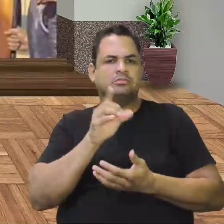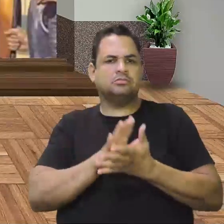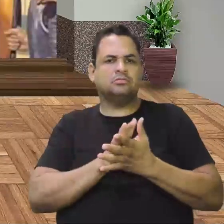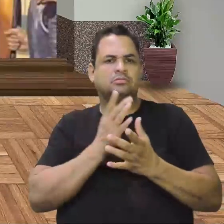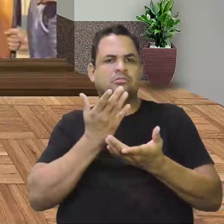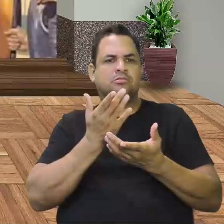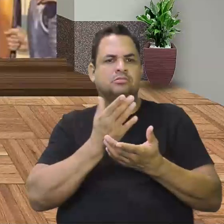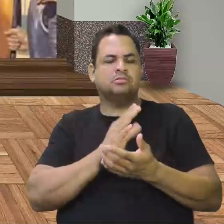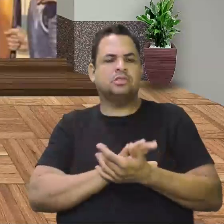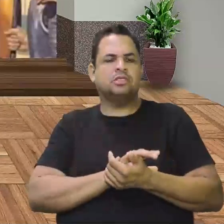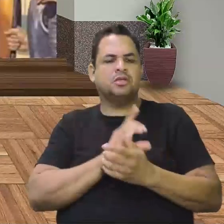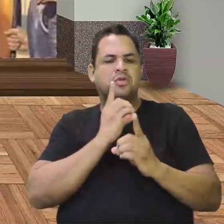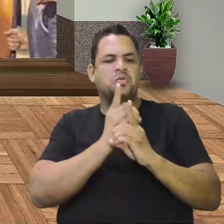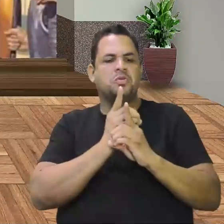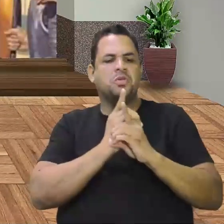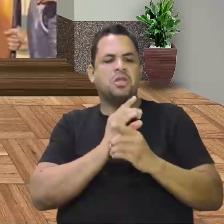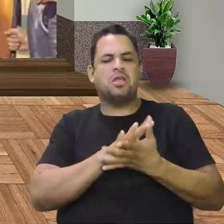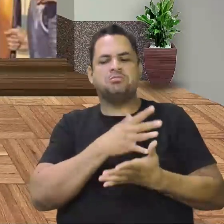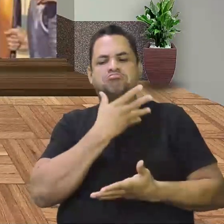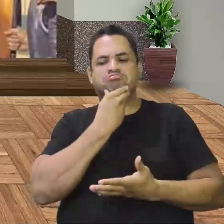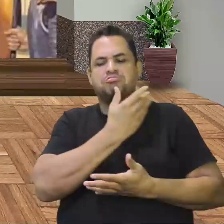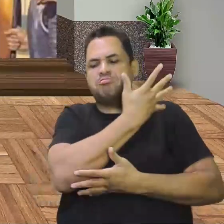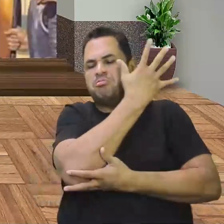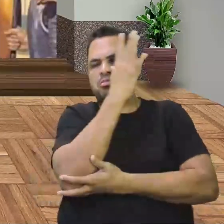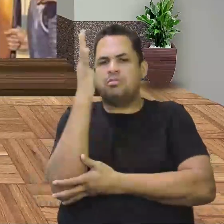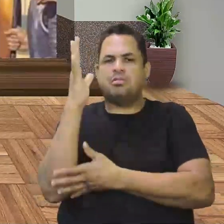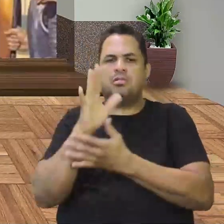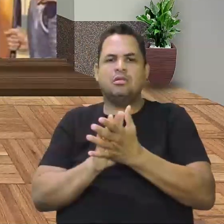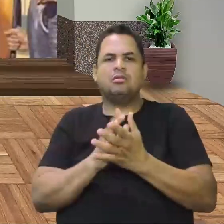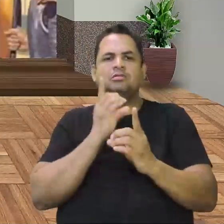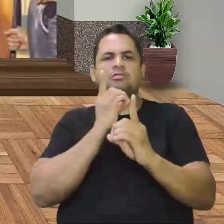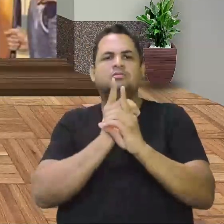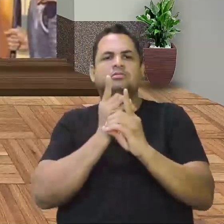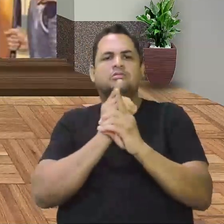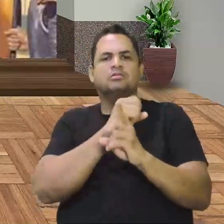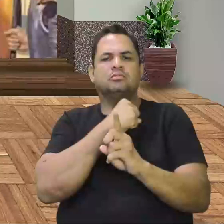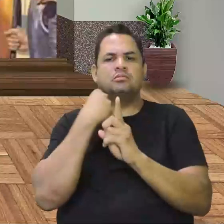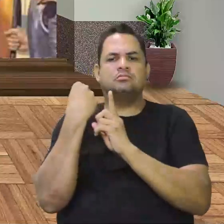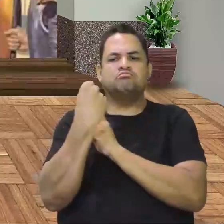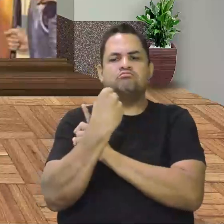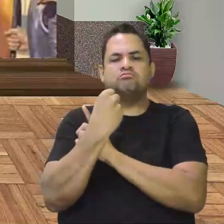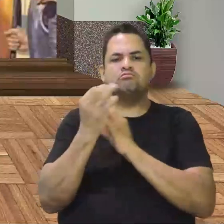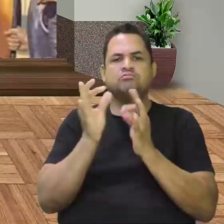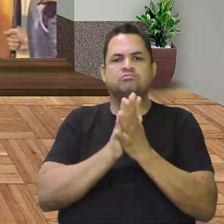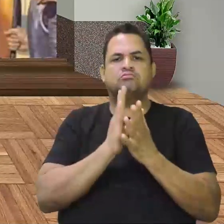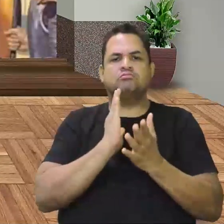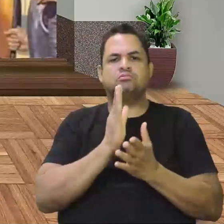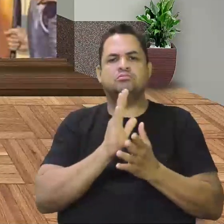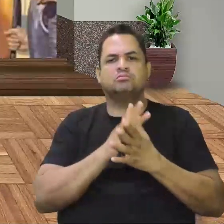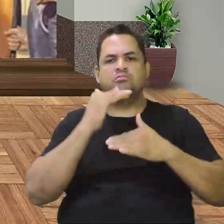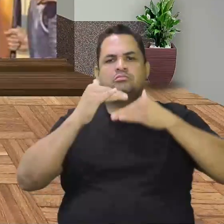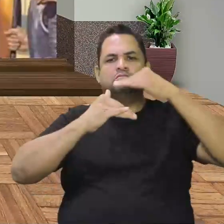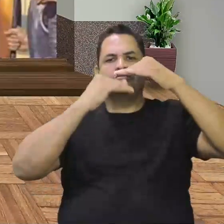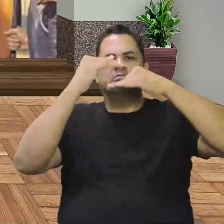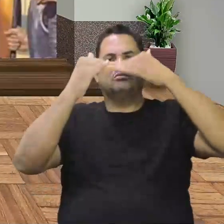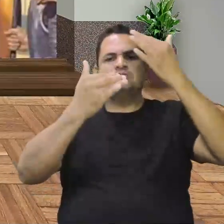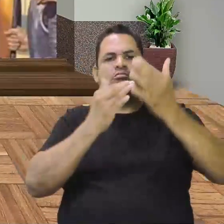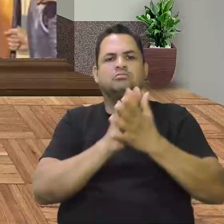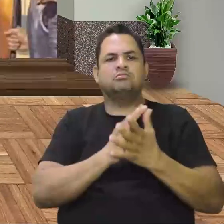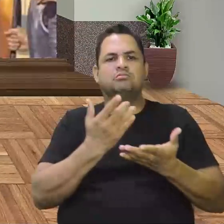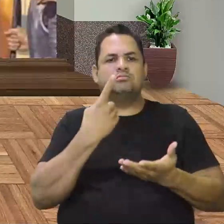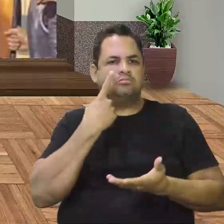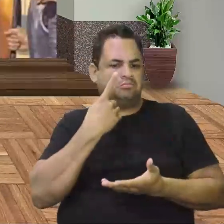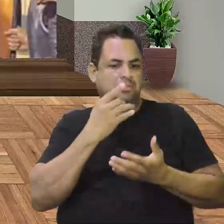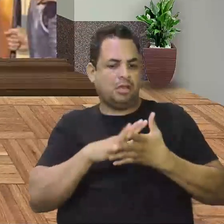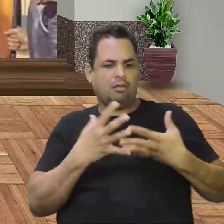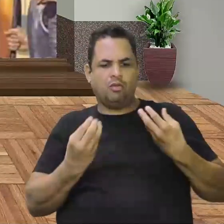selvagens. Quando chega aqui, encontram a sociedade já desenvolvida, eles vão se